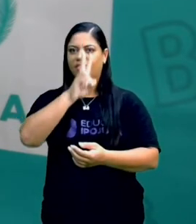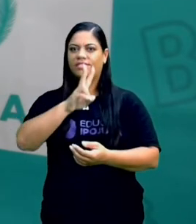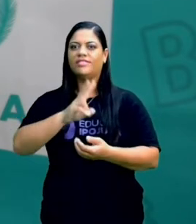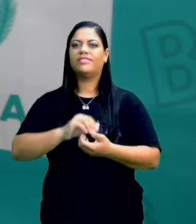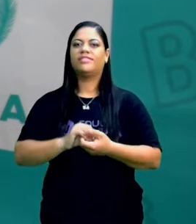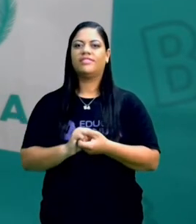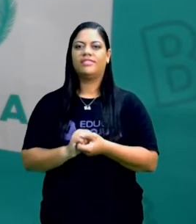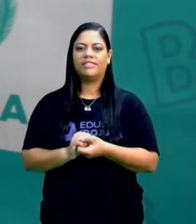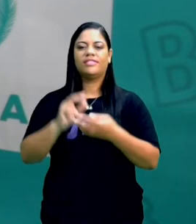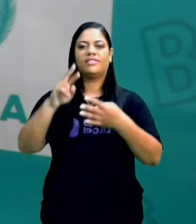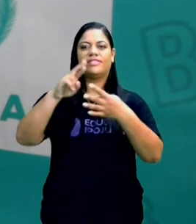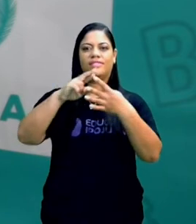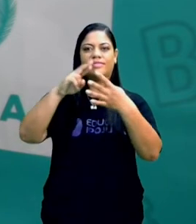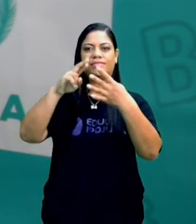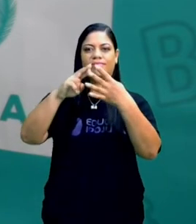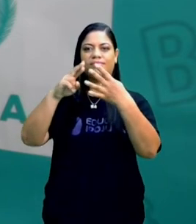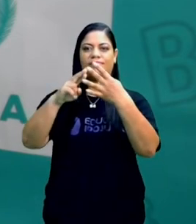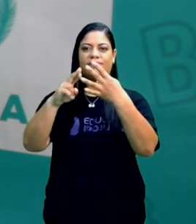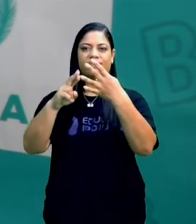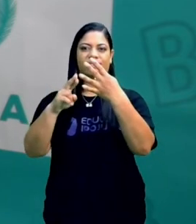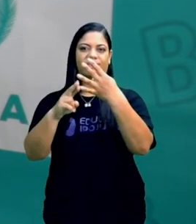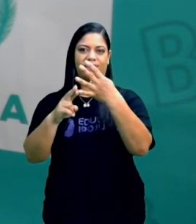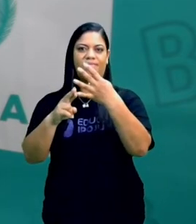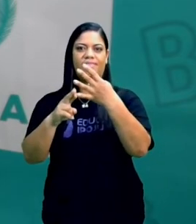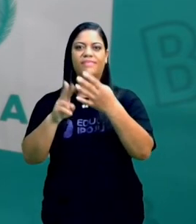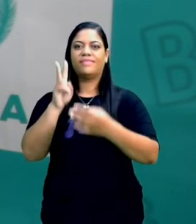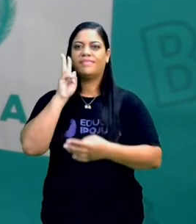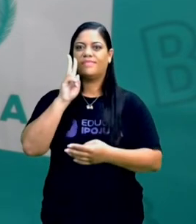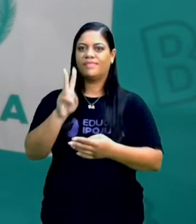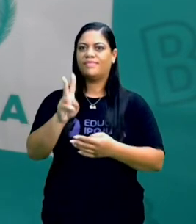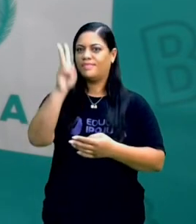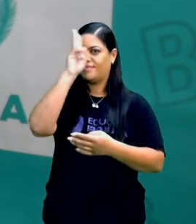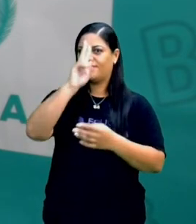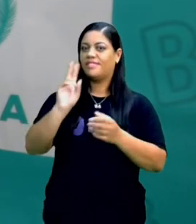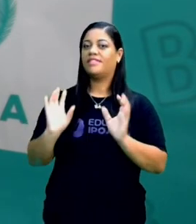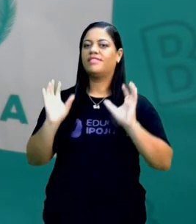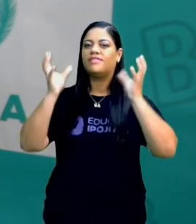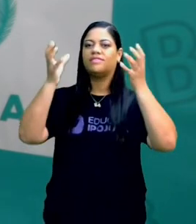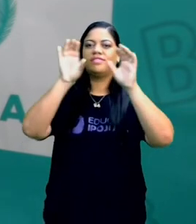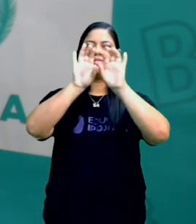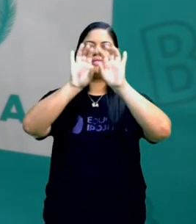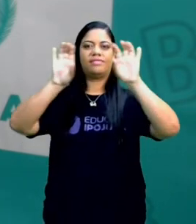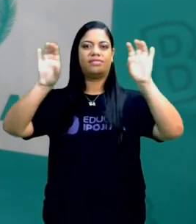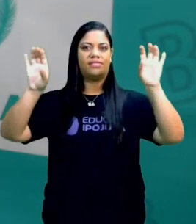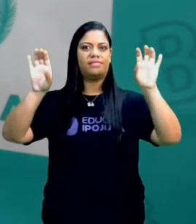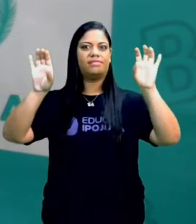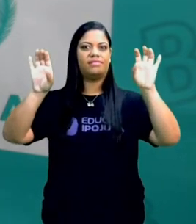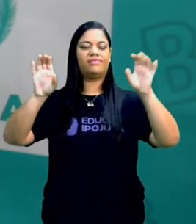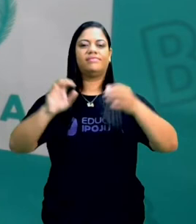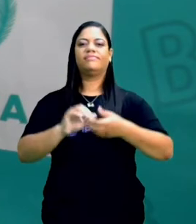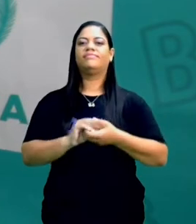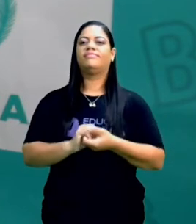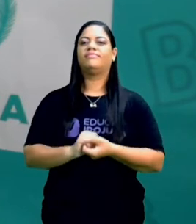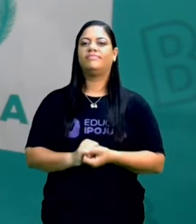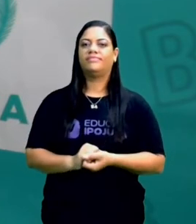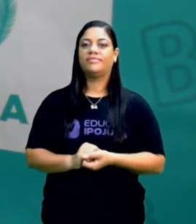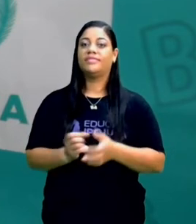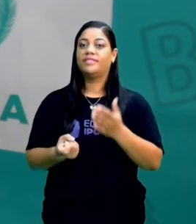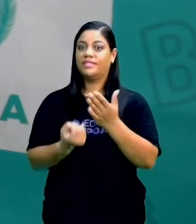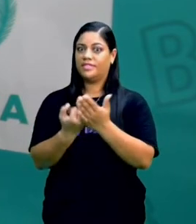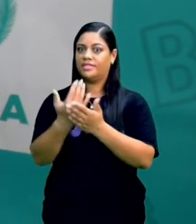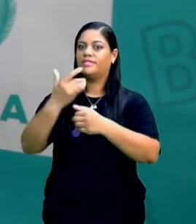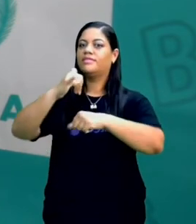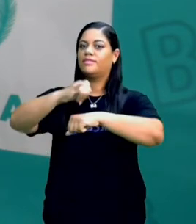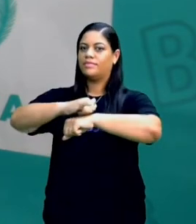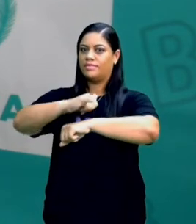historinhas vão rimando, as palavras vão rimando. Então, veja a historinha da festa do céu, contou uma história que aconteceu com